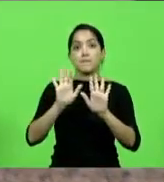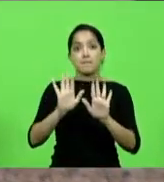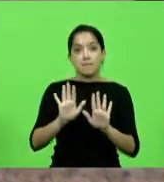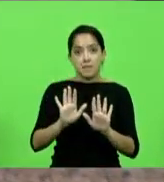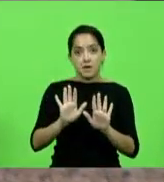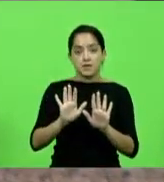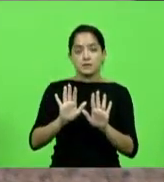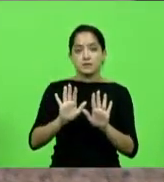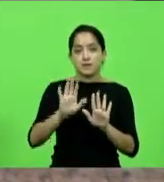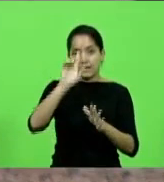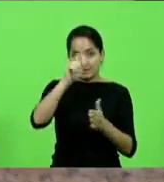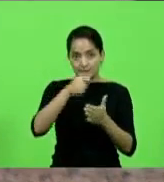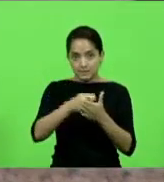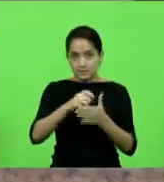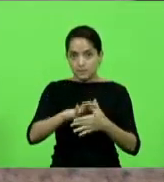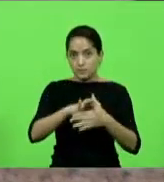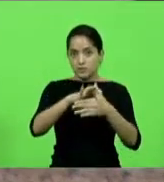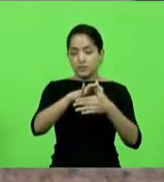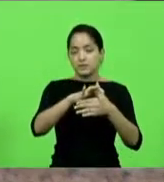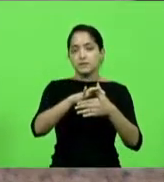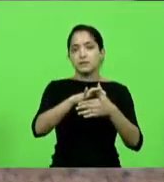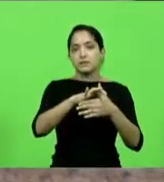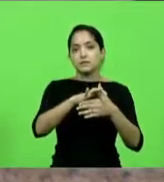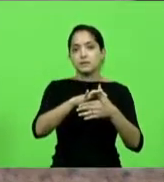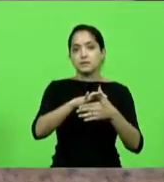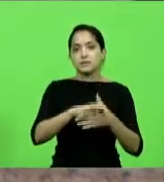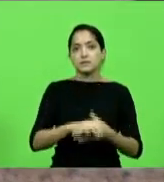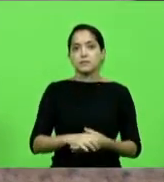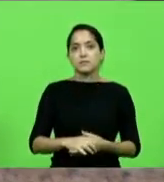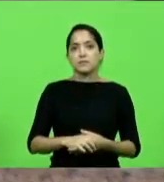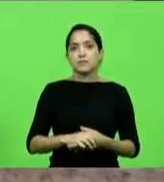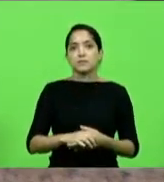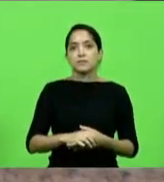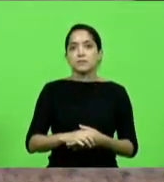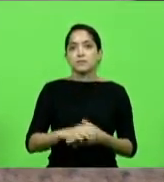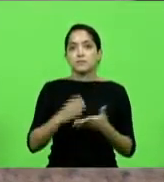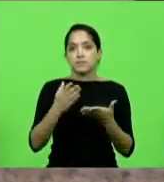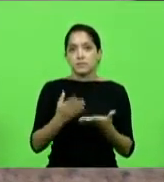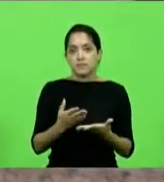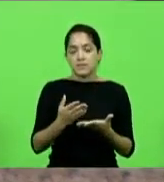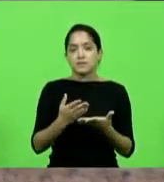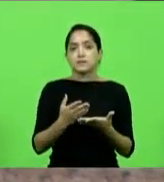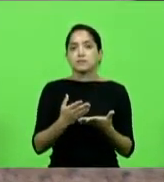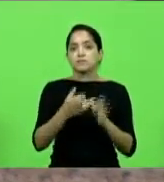decisão de líderes é sempre extra-regimental.